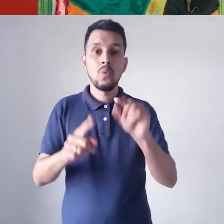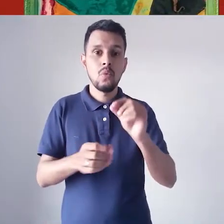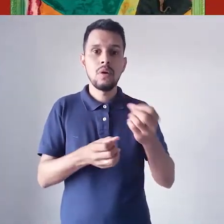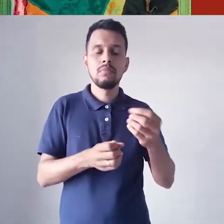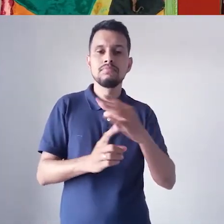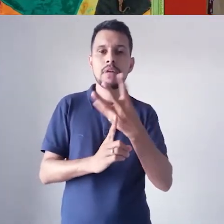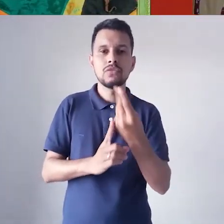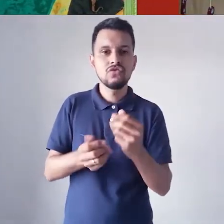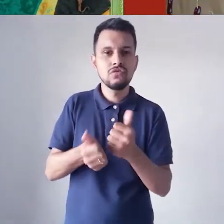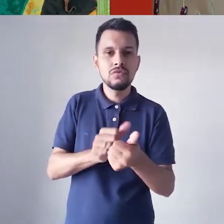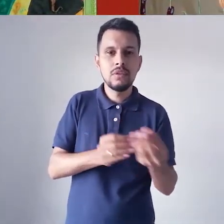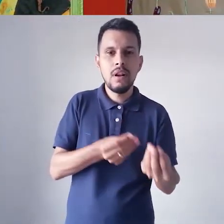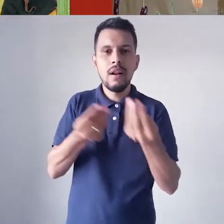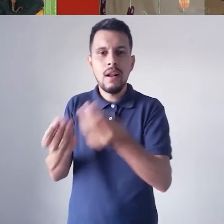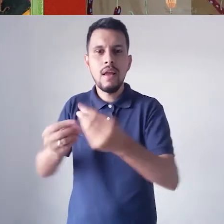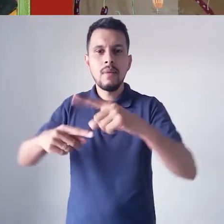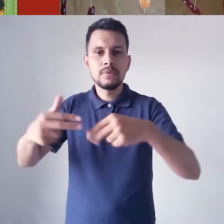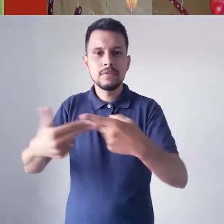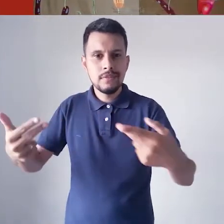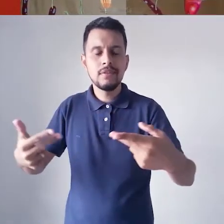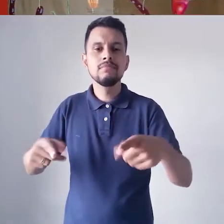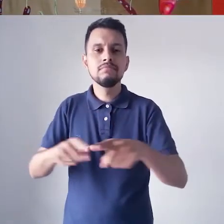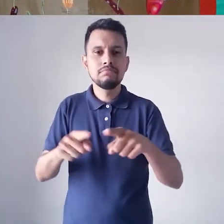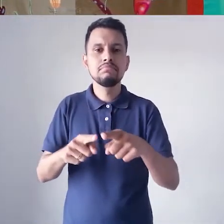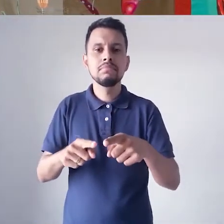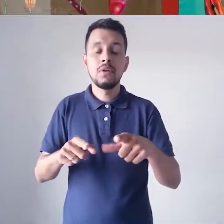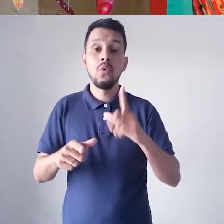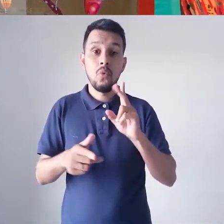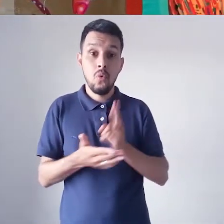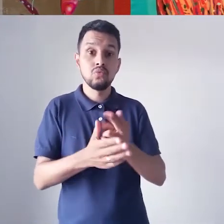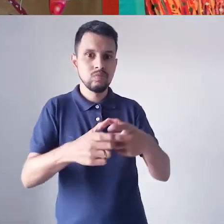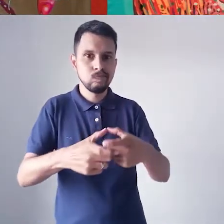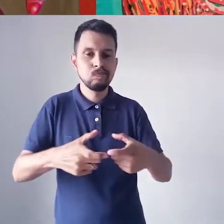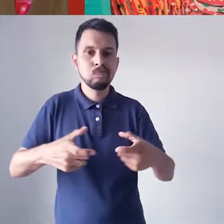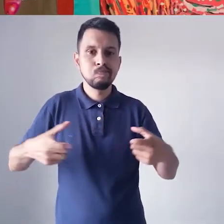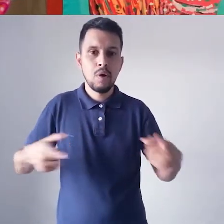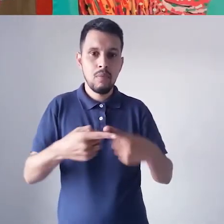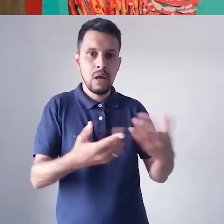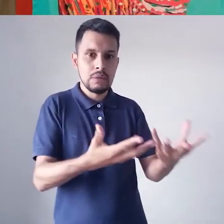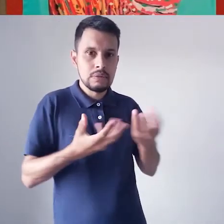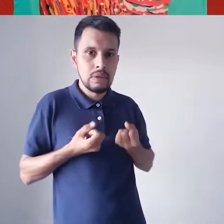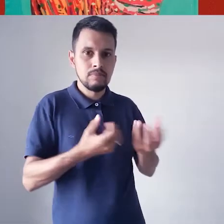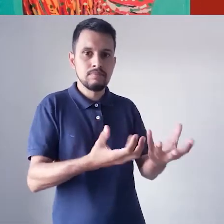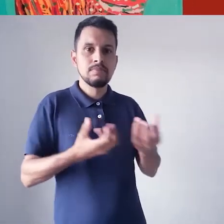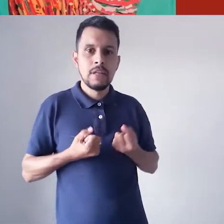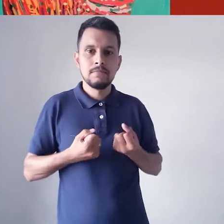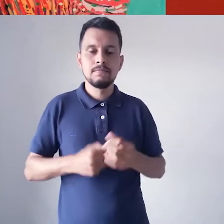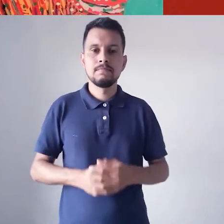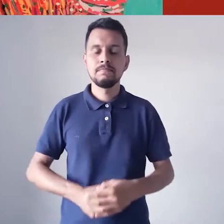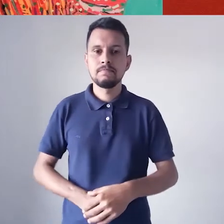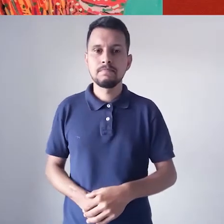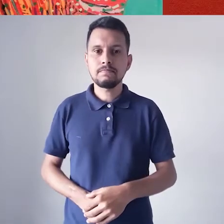de artistas, de colecionadores, e está em constante expansão. A recebe muitas doações.